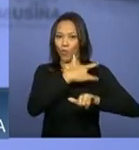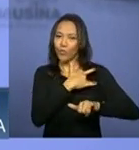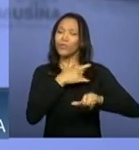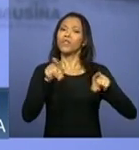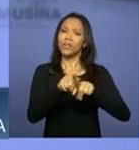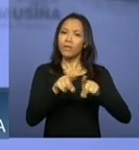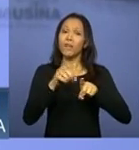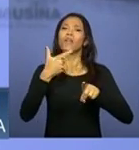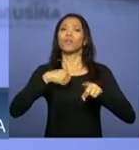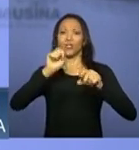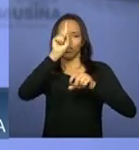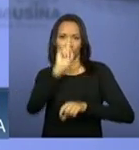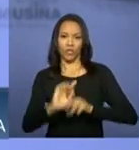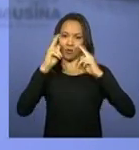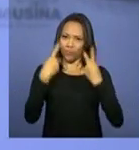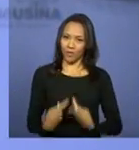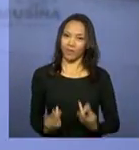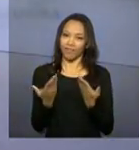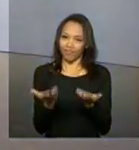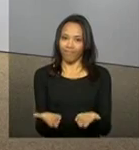Rua, um Direito Humano. Malu.